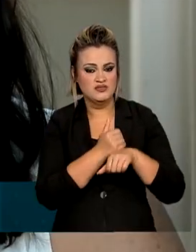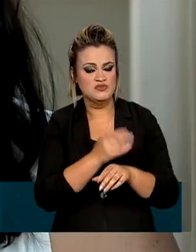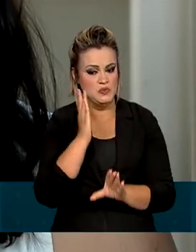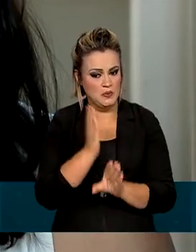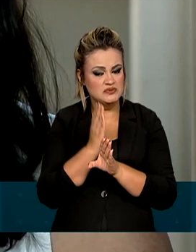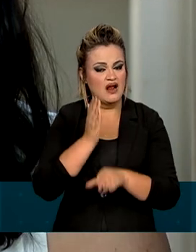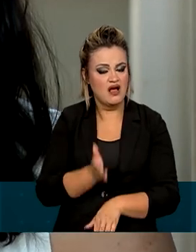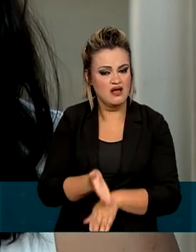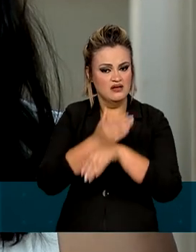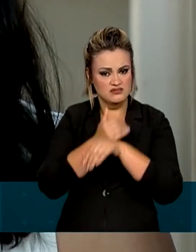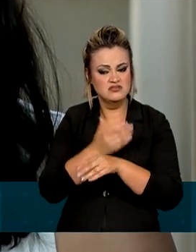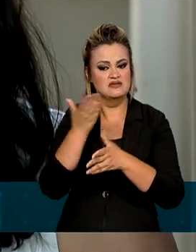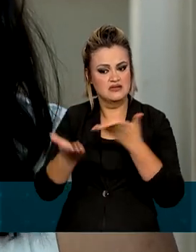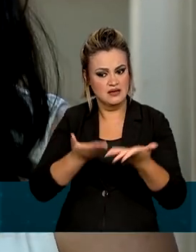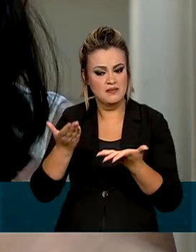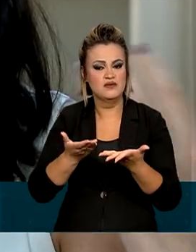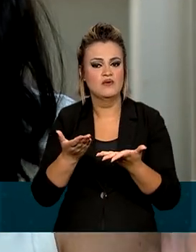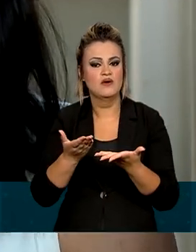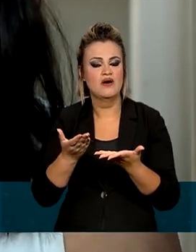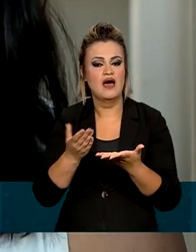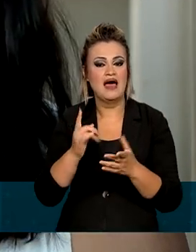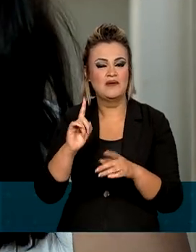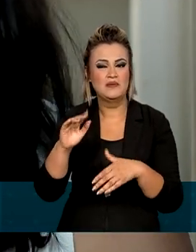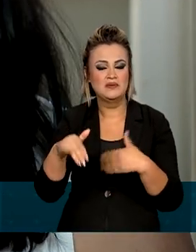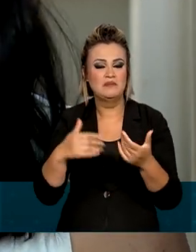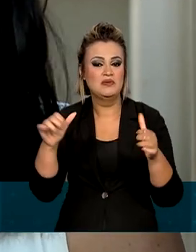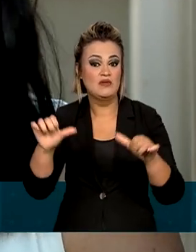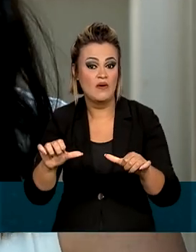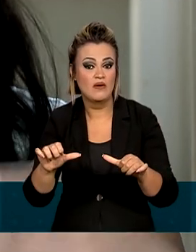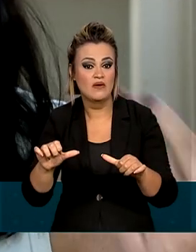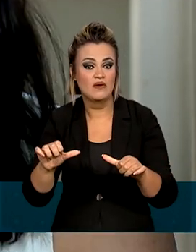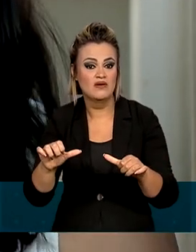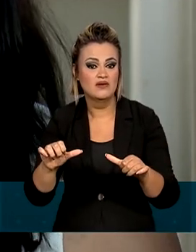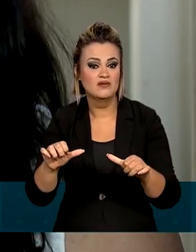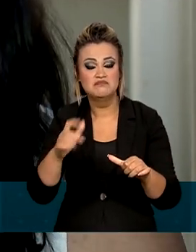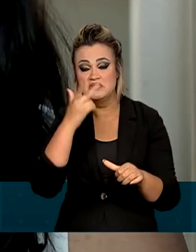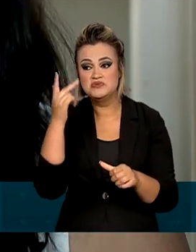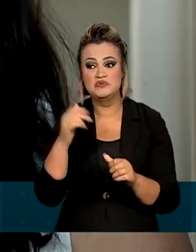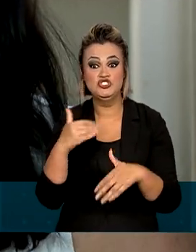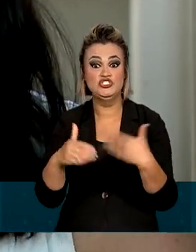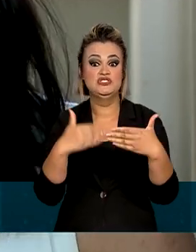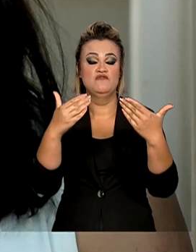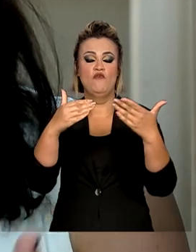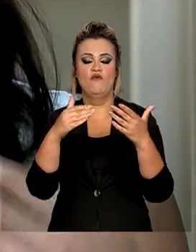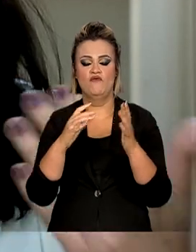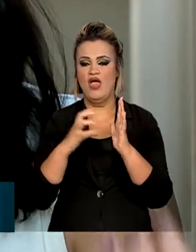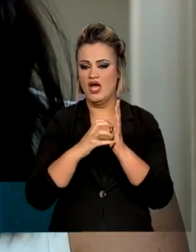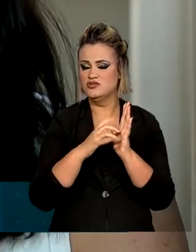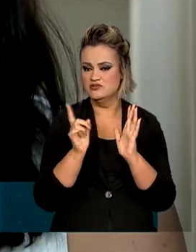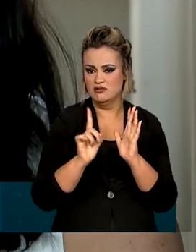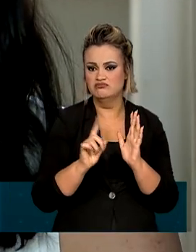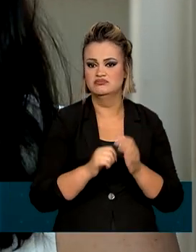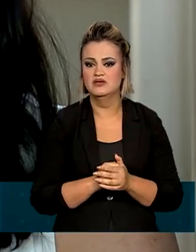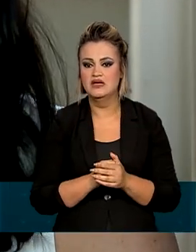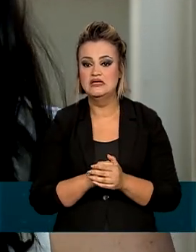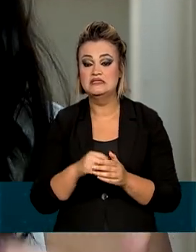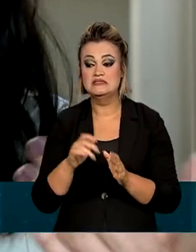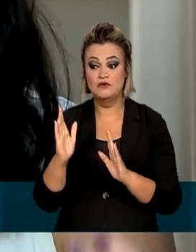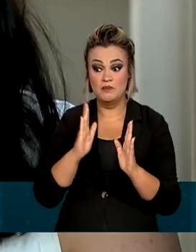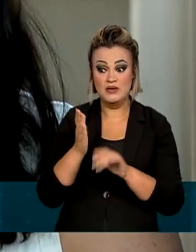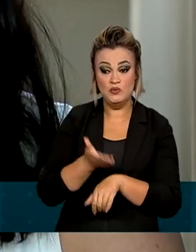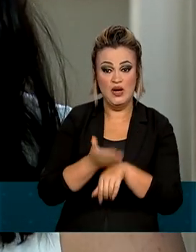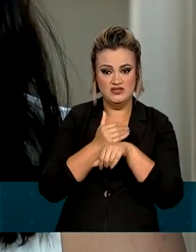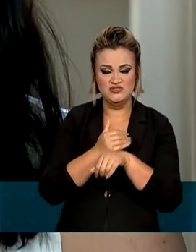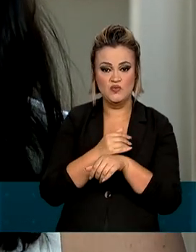diagnóstico precoce, o tratamento, antes de chegar nessa fase, a pessoa pode nunca desenvolver a AIDS. E se a gente descobre nessa fase de AIDS,